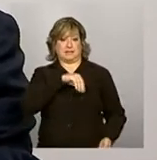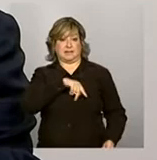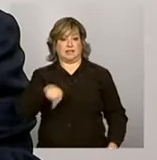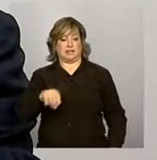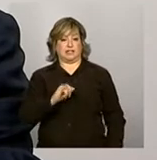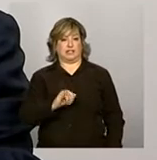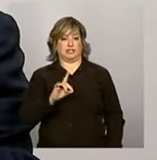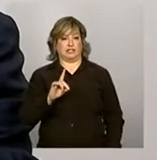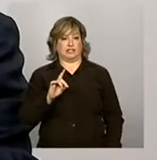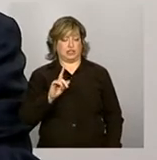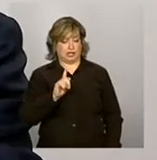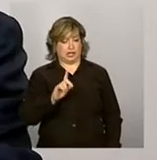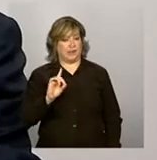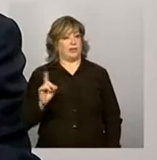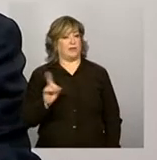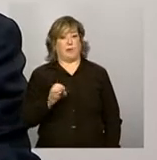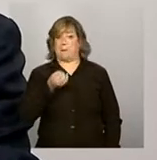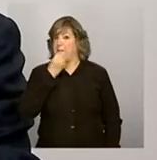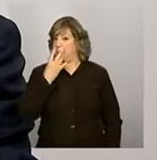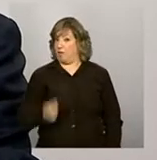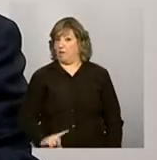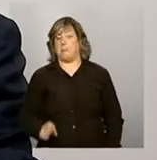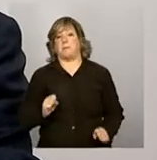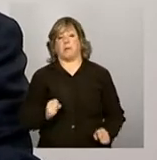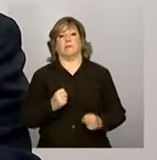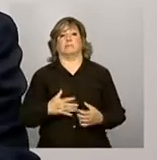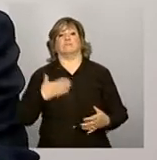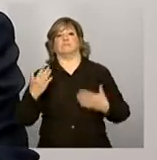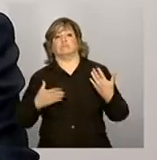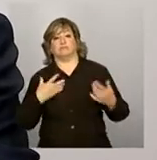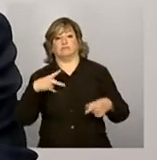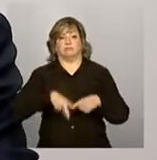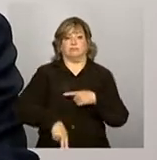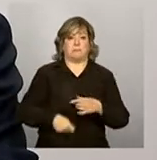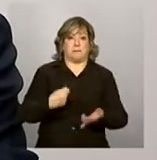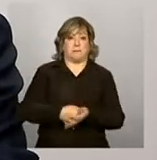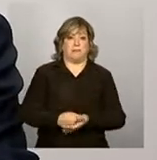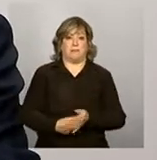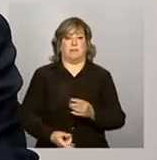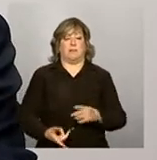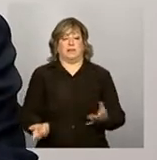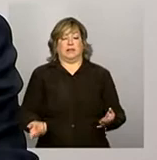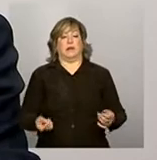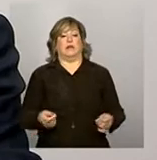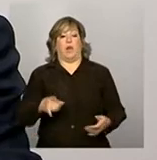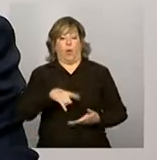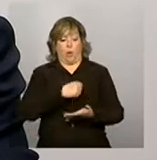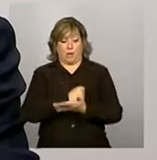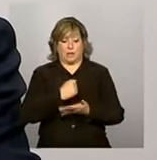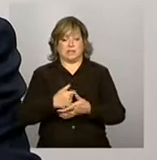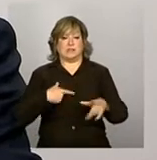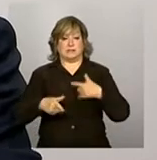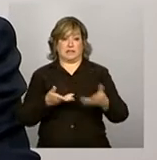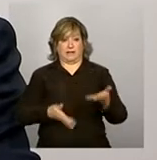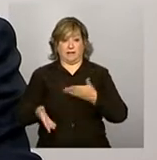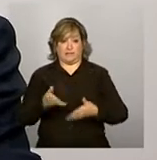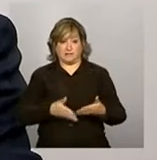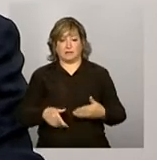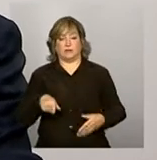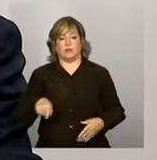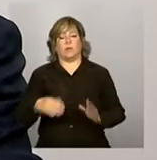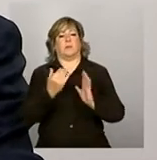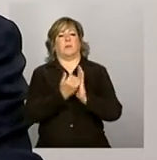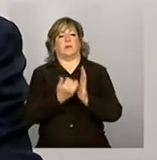nada recomendável, mas nada recomendável mesmo. Todavia, contratar serviços que são necessários à gestão do programa,